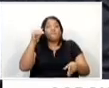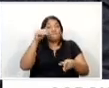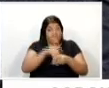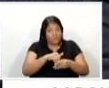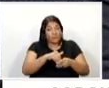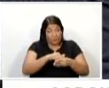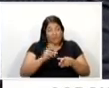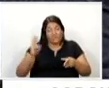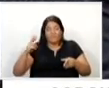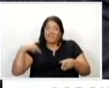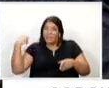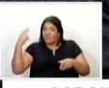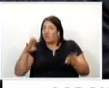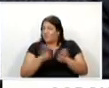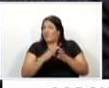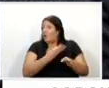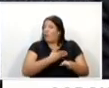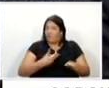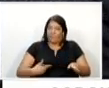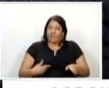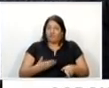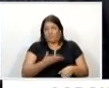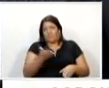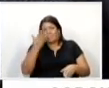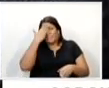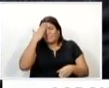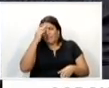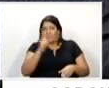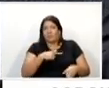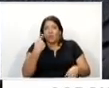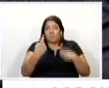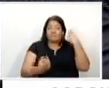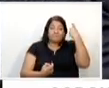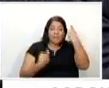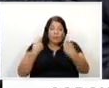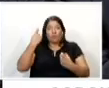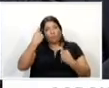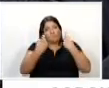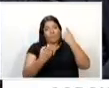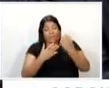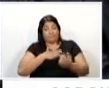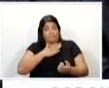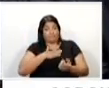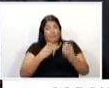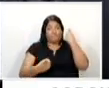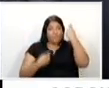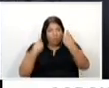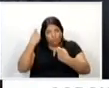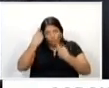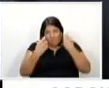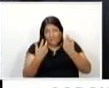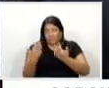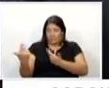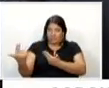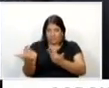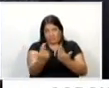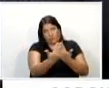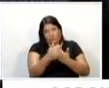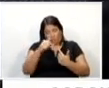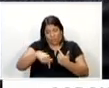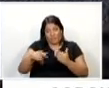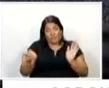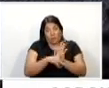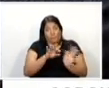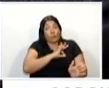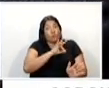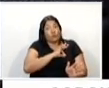assuntos aí. E todos sabem que uma das nossas preocupações, principalmente a minha preocupação com outros vereadores aqui, que são oriundos da